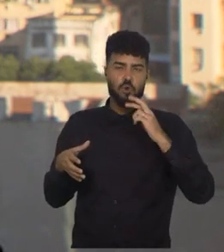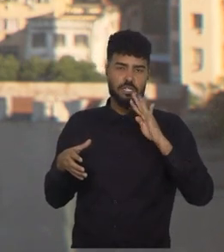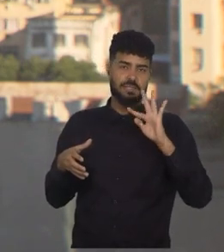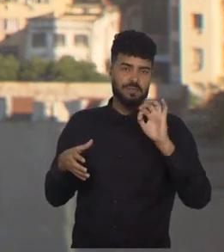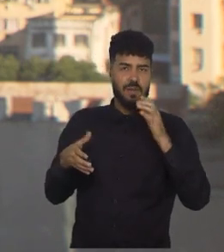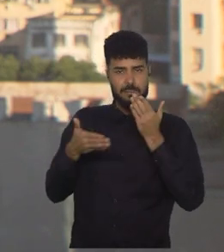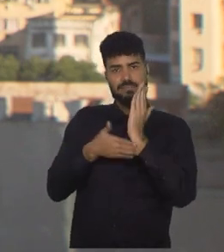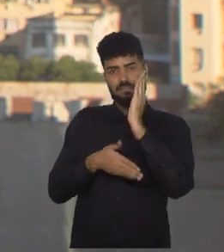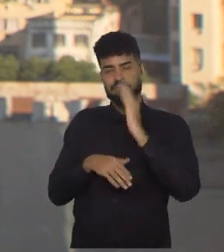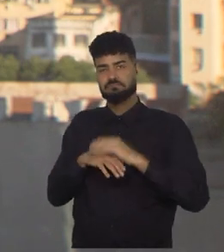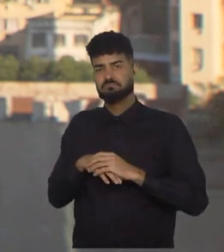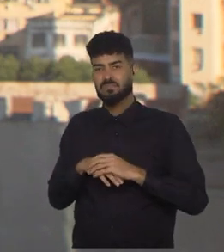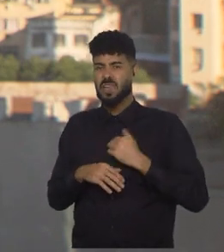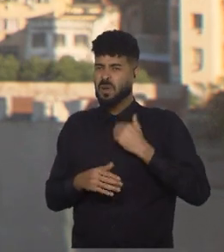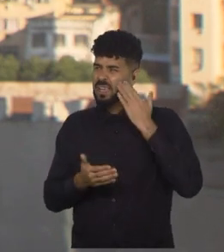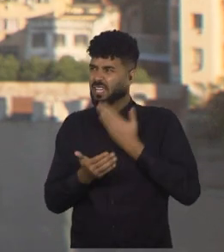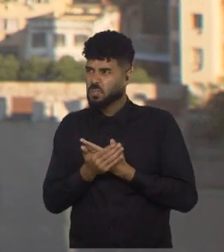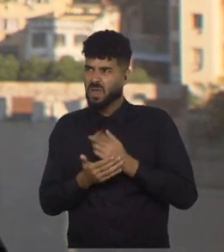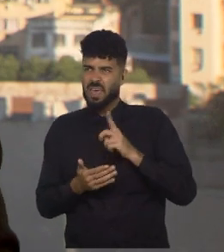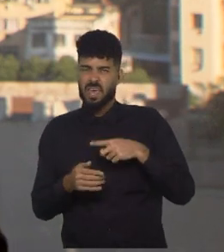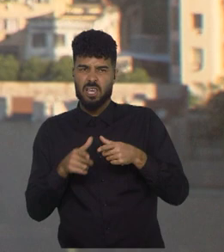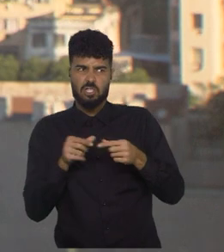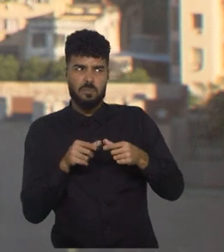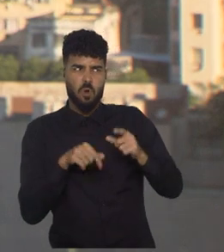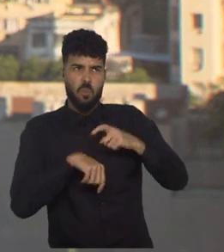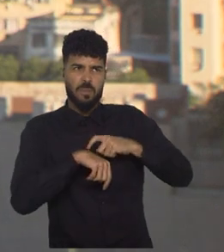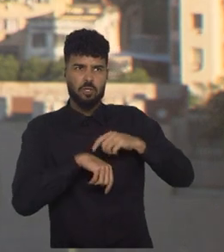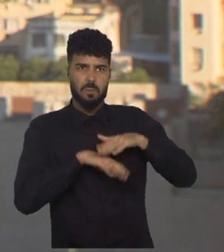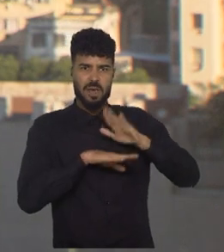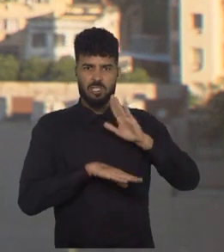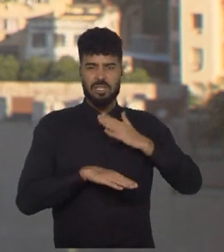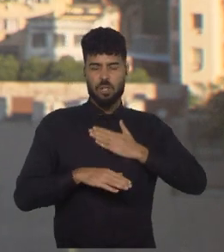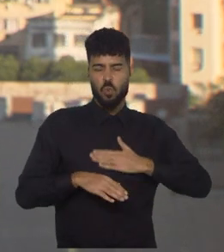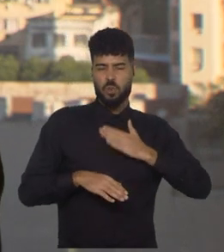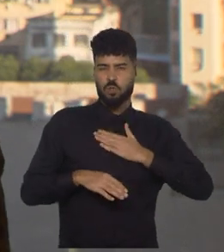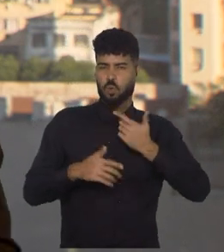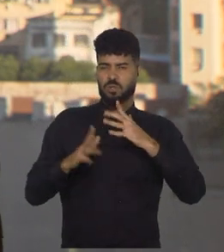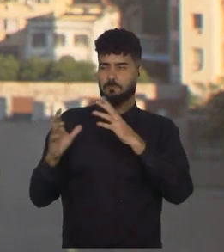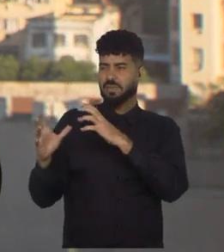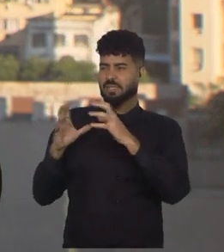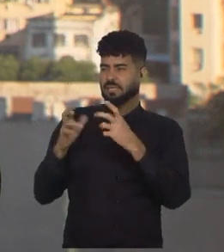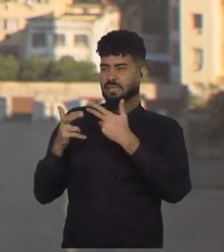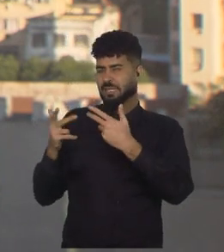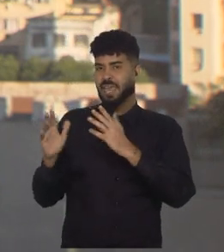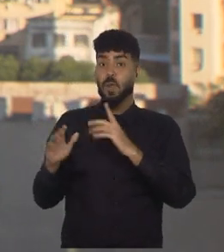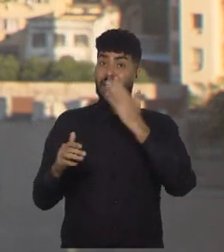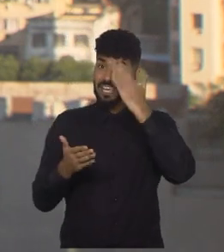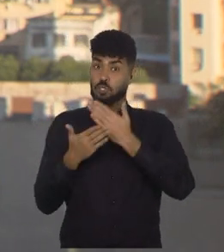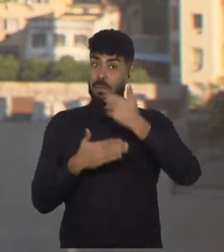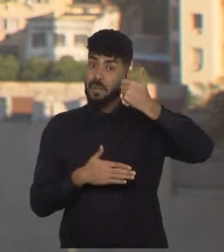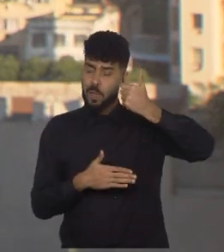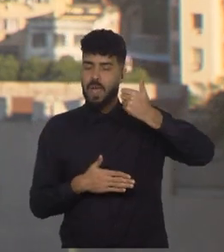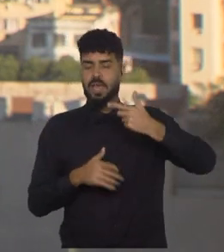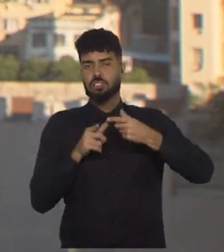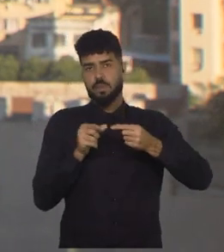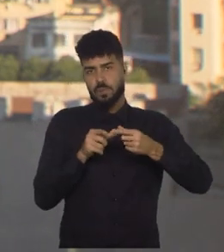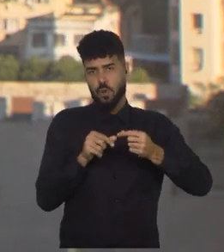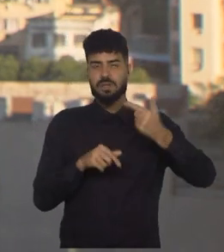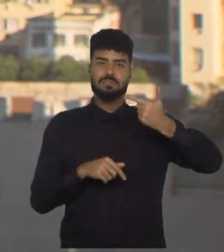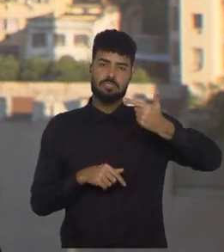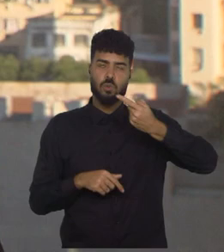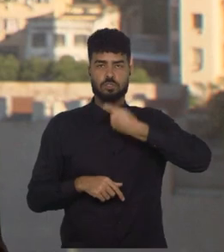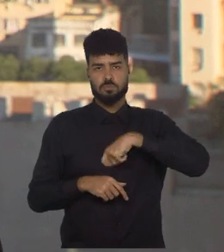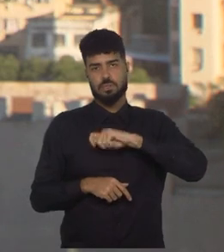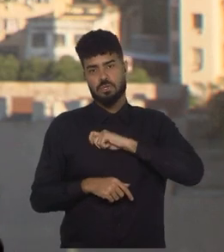o Japão pelo momento mais tranquilo de vexário, né, internamente, eu colocaria o Japão passando em primeiro, Espanha passando em segundo,